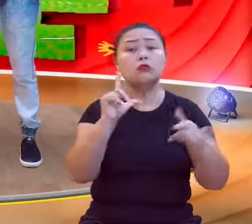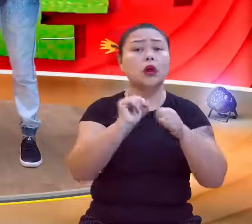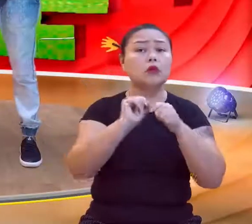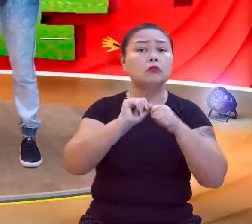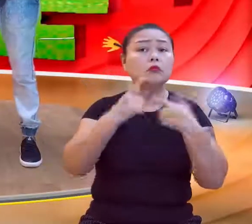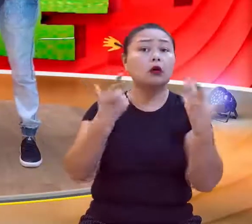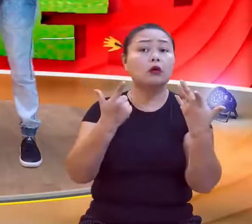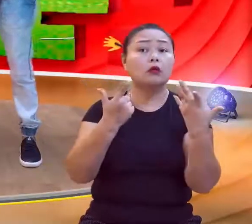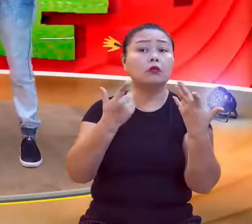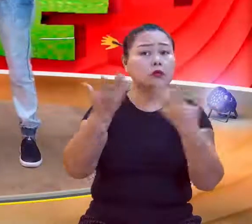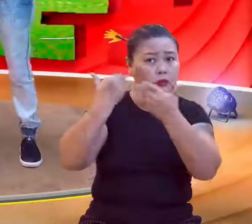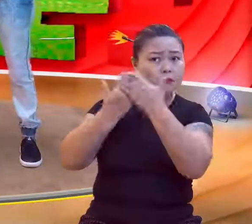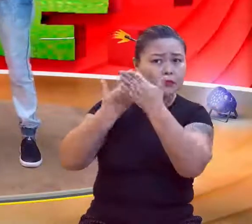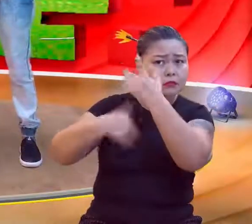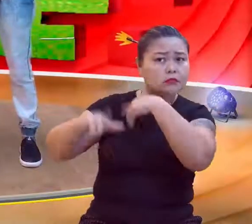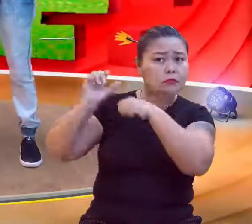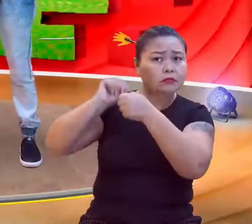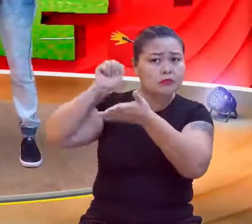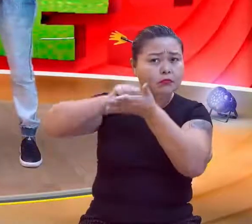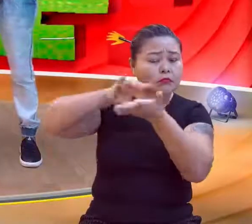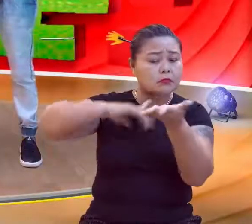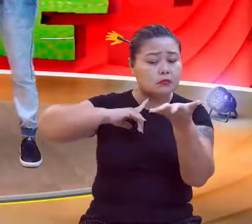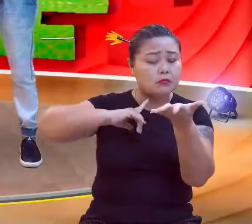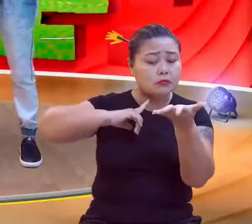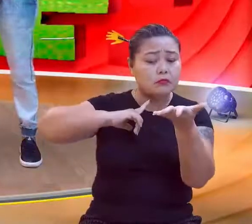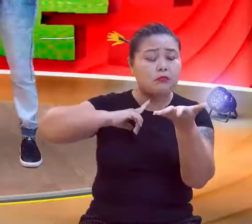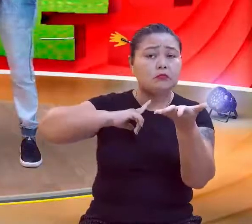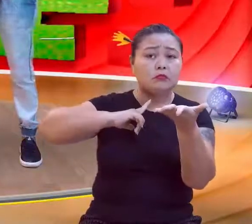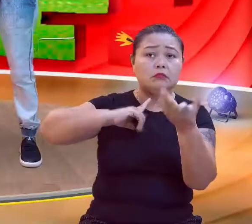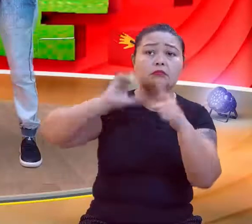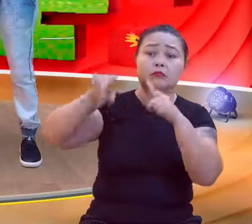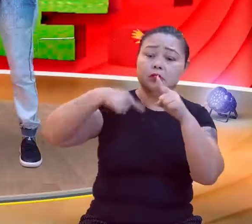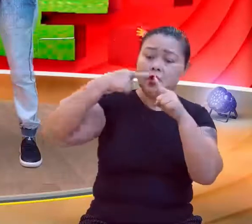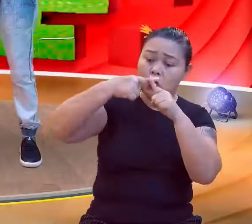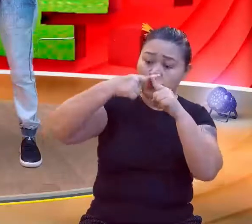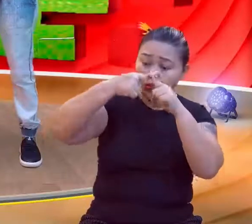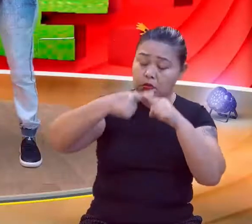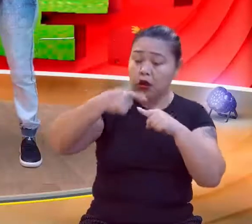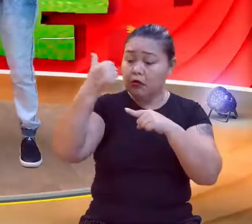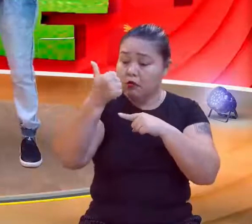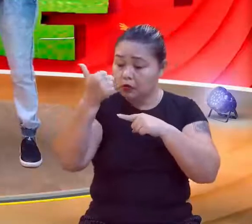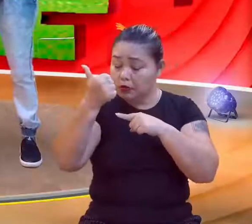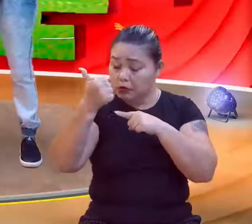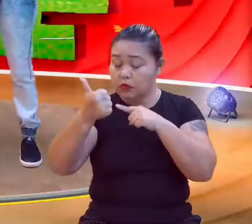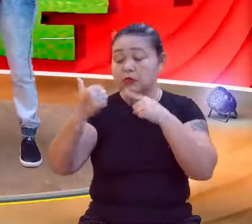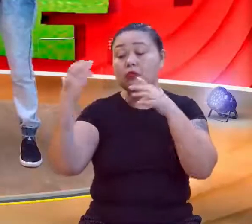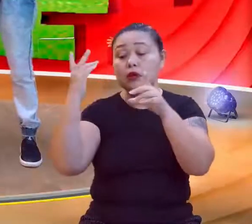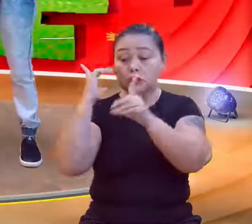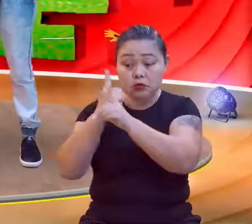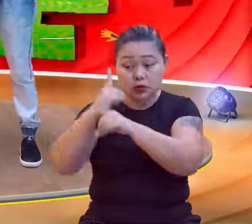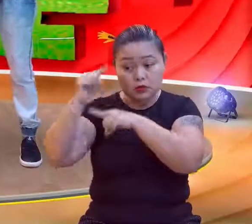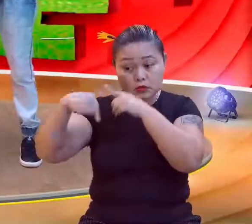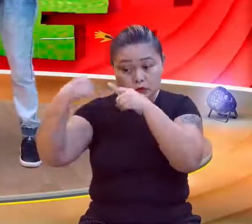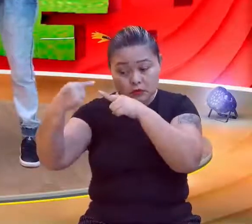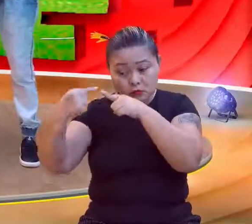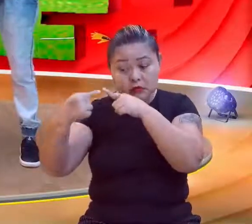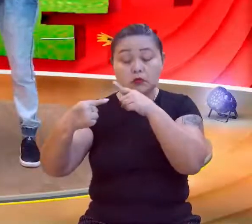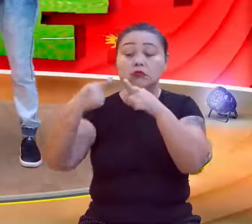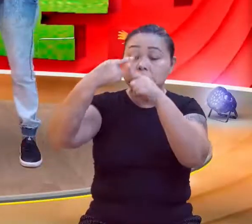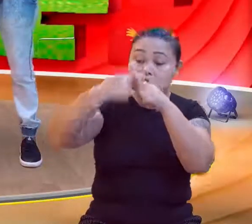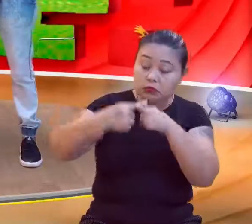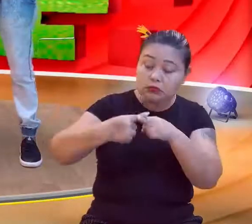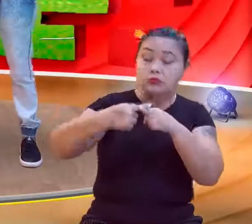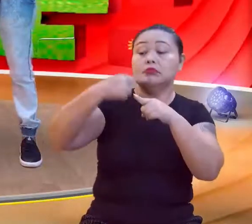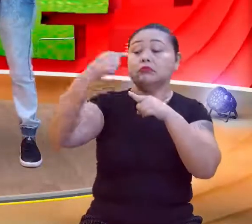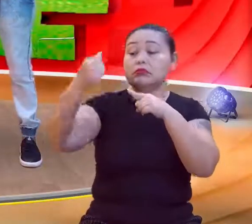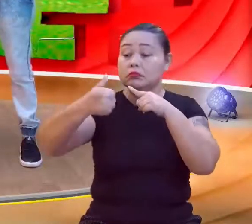no exercício, se não me engano, Dobrava o primeiro para achar o terceiro, dobrava o segundo para achar o quarto, ou seja, eu dobrava